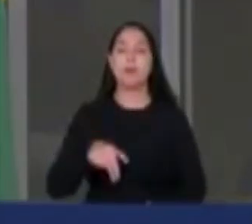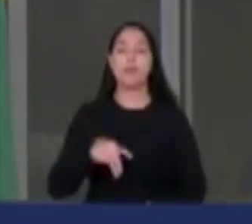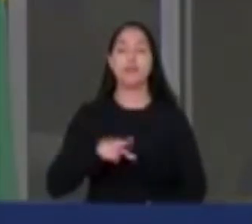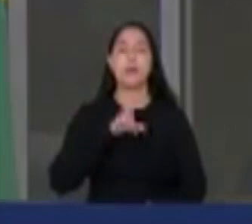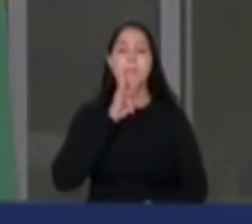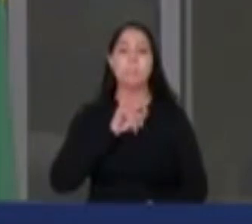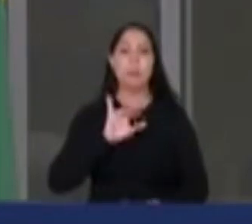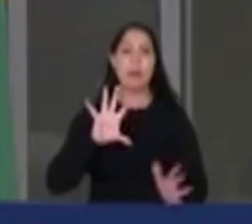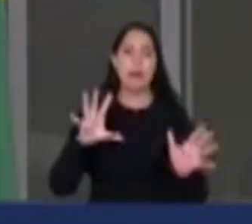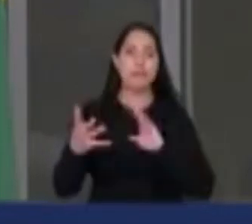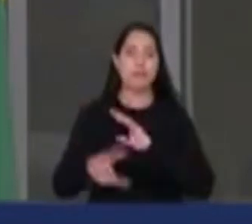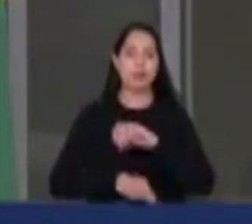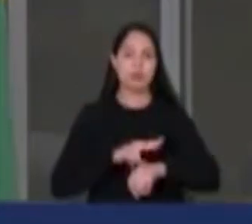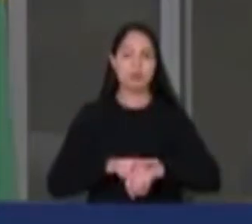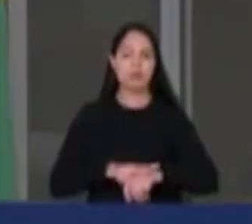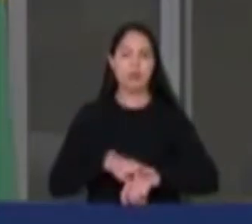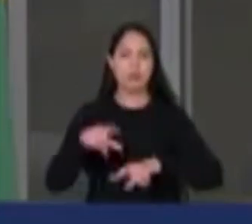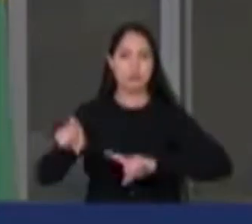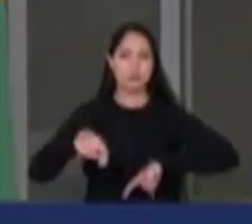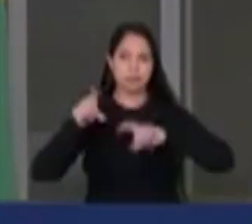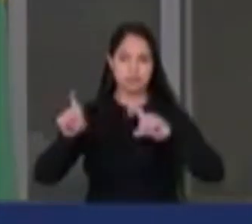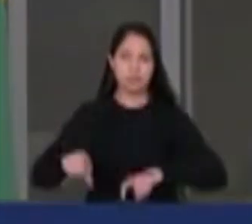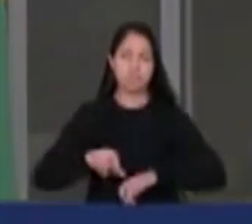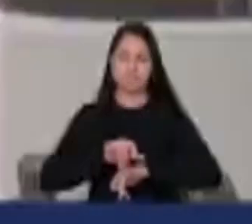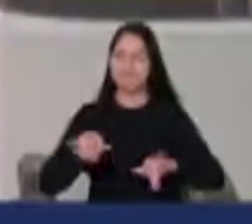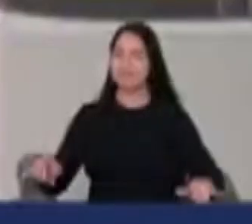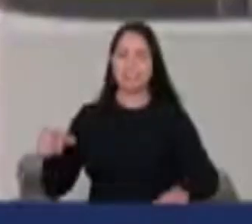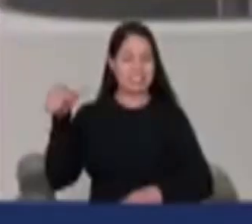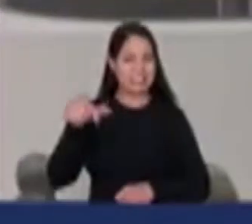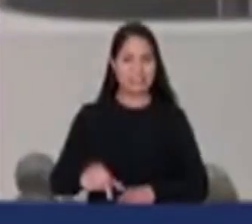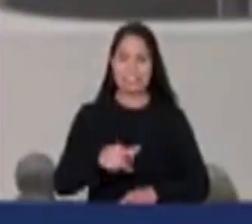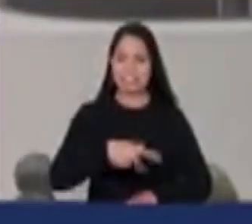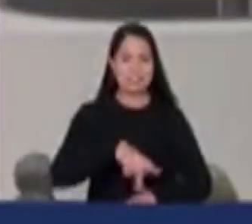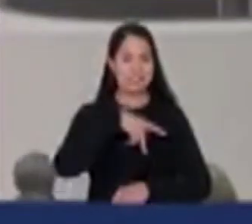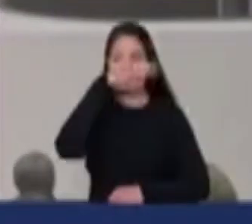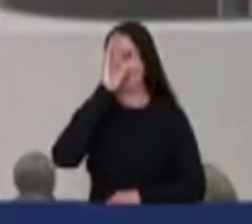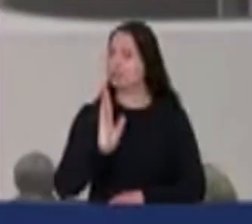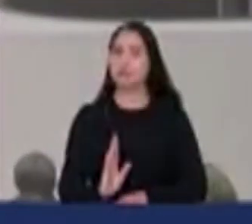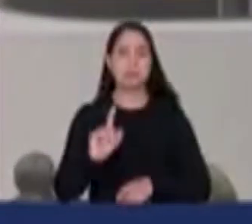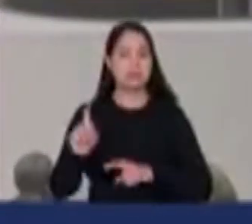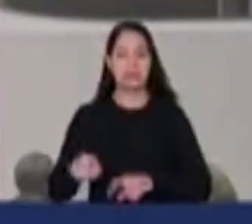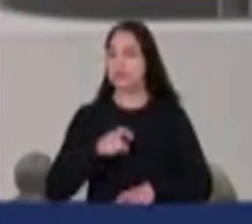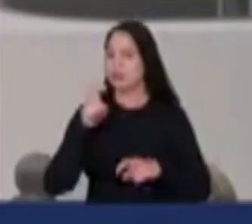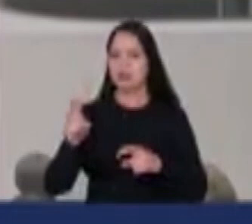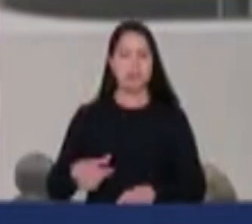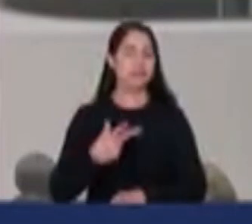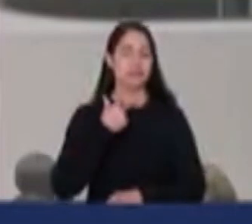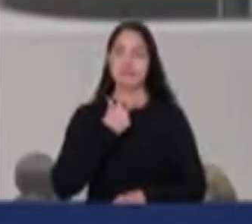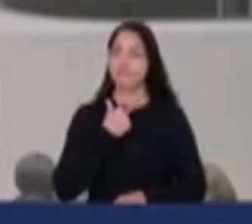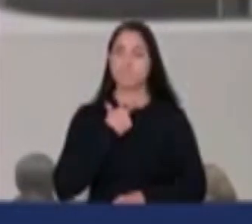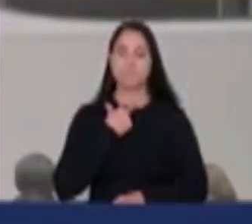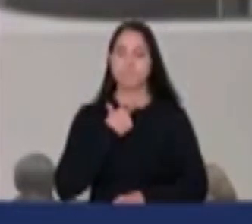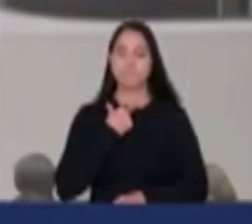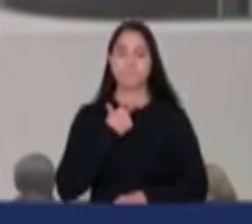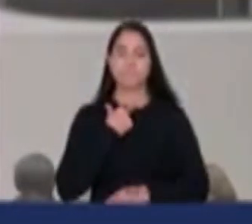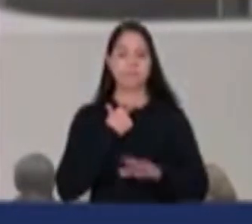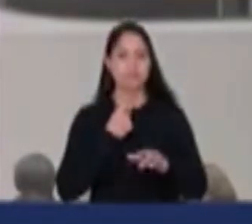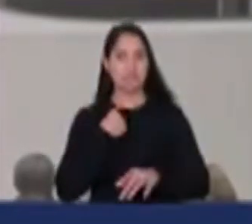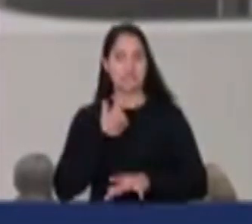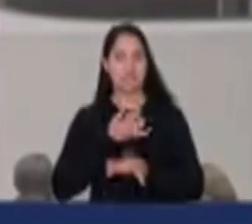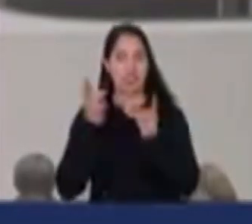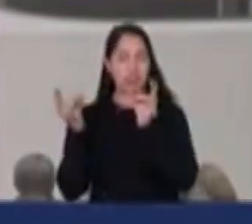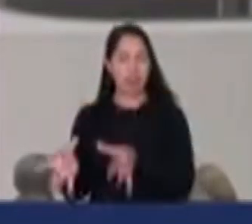70 e disse que não seria possível produzir aqui. Que a gente devia desistir. Felizmente, em